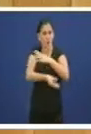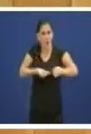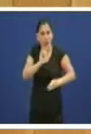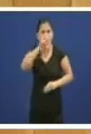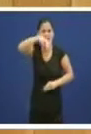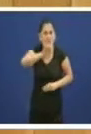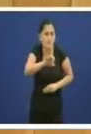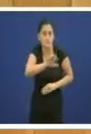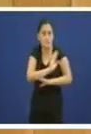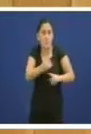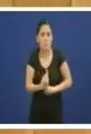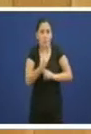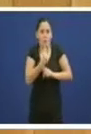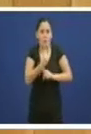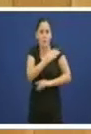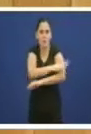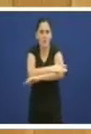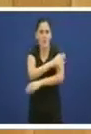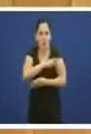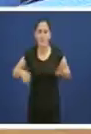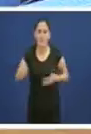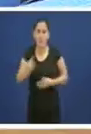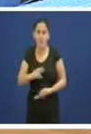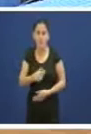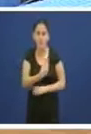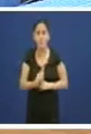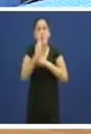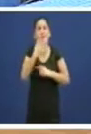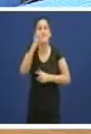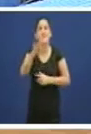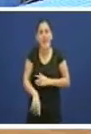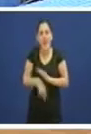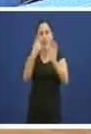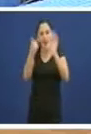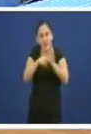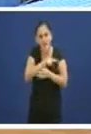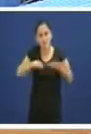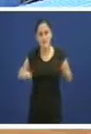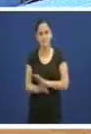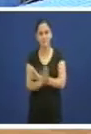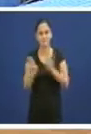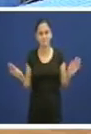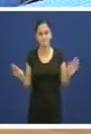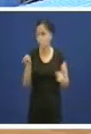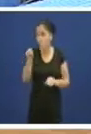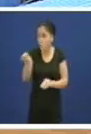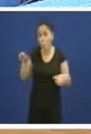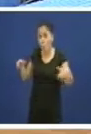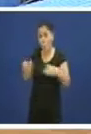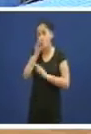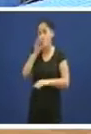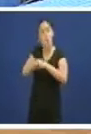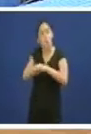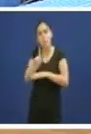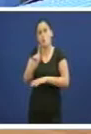o que obliga o goberno galego é a lei galega e vostedes incumpliron a lei galega é unha evidencia e vostedes señor